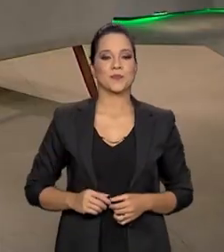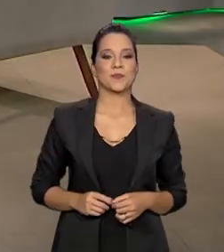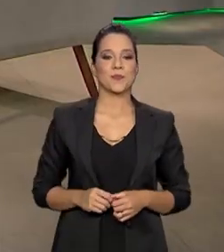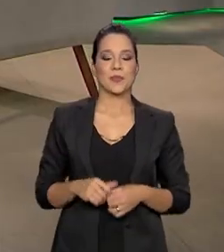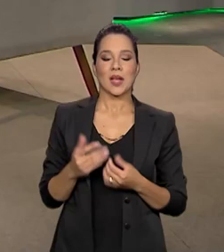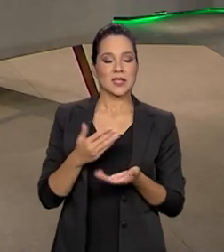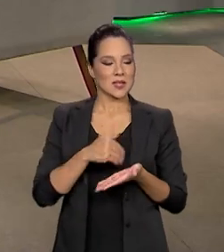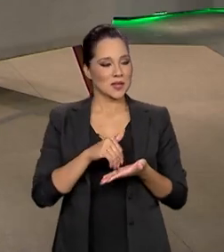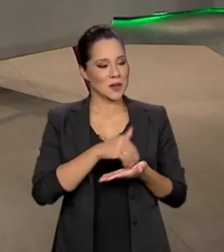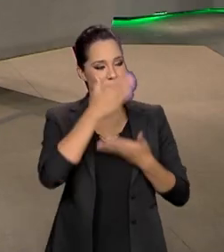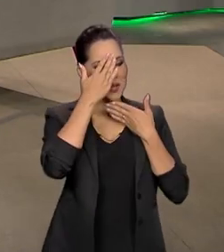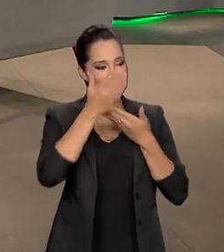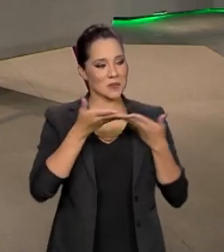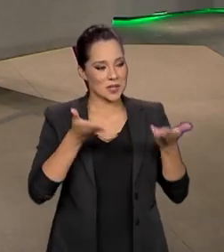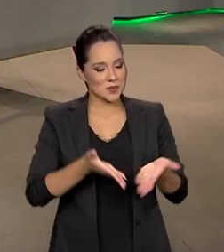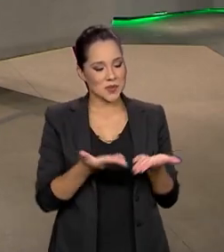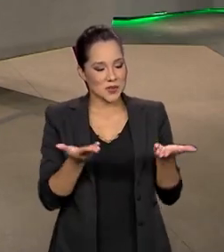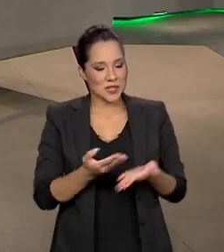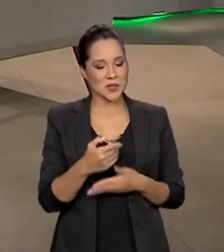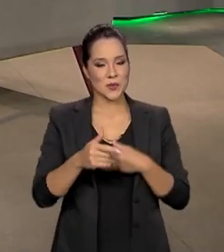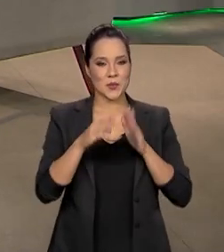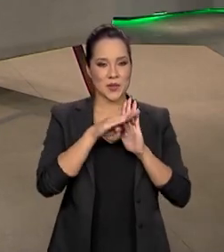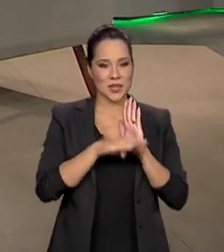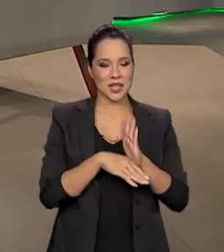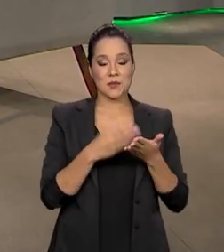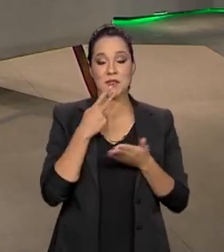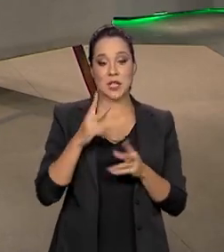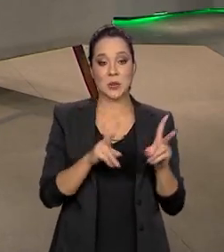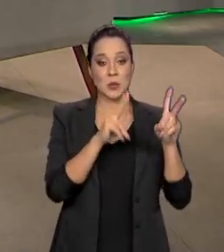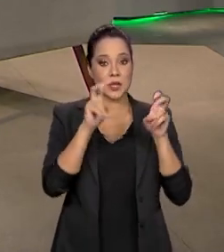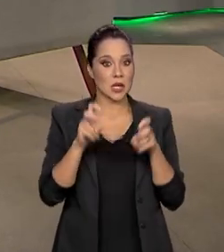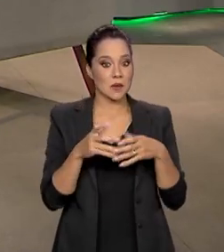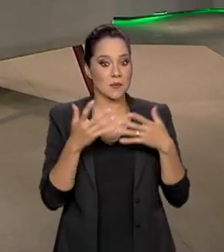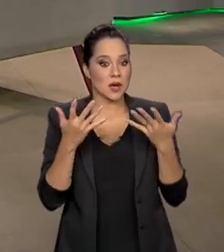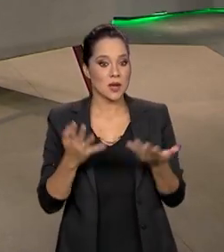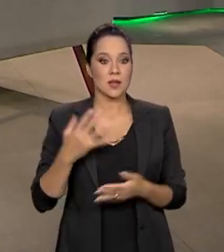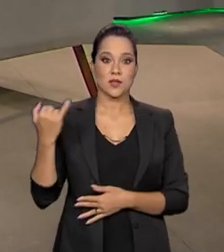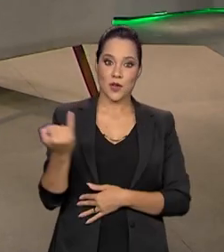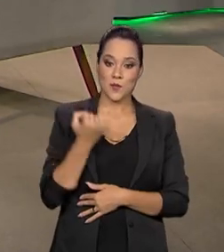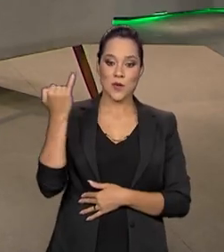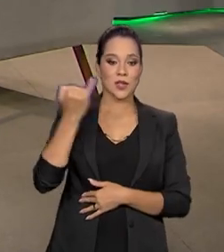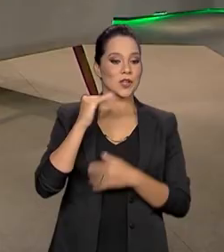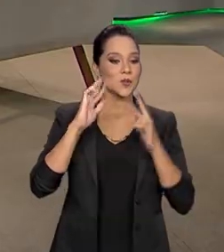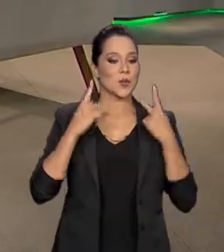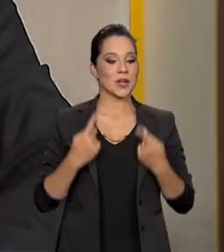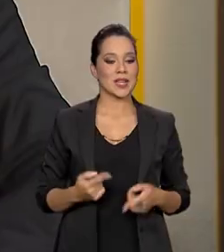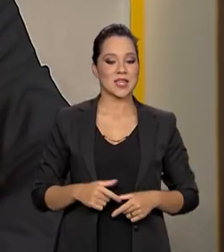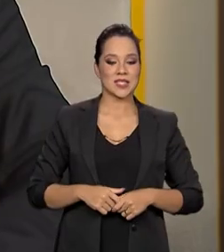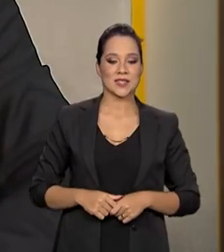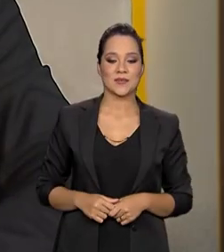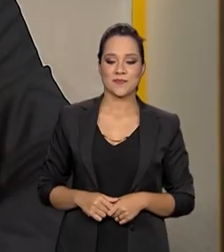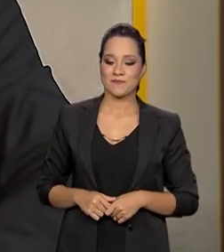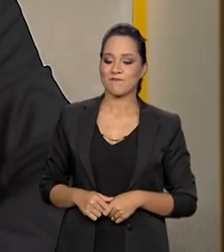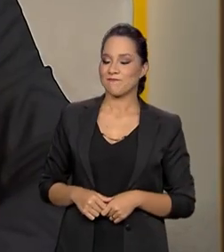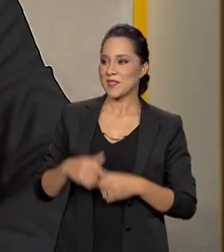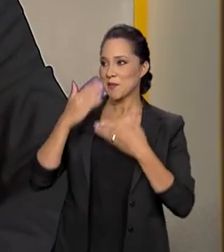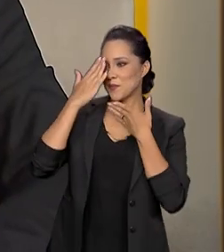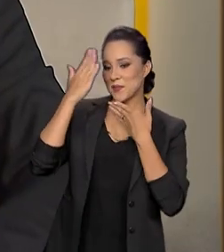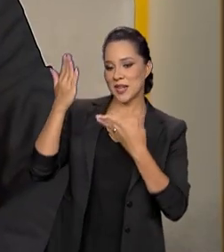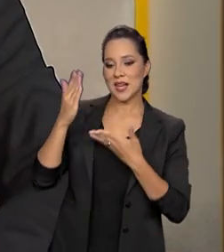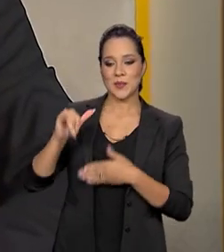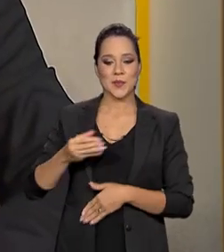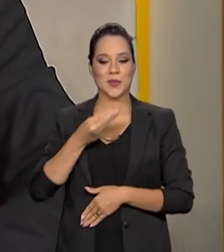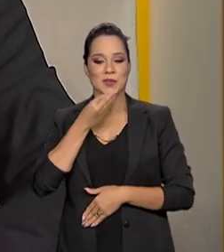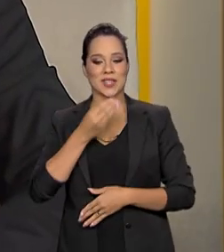Secretário, muito obrigado pela participação aqui no Brasil em pauta para falar de um tema tão importante para a humanidade. Obrigado, Paulo,